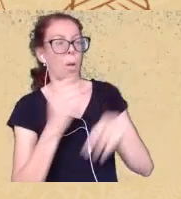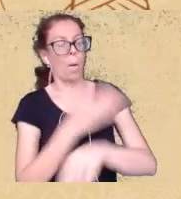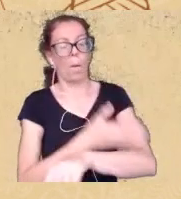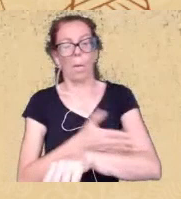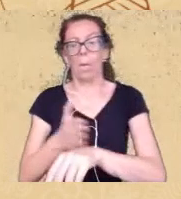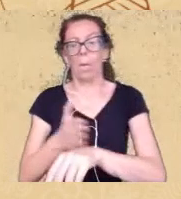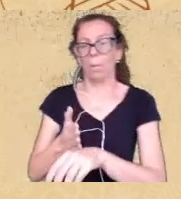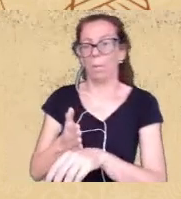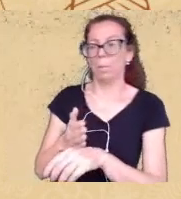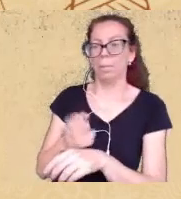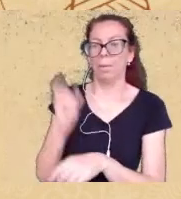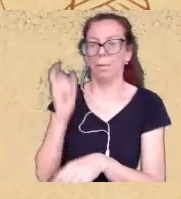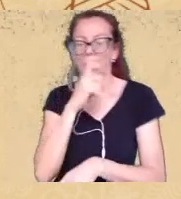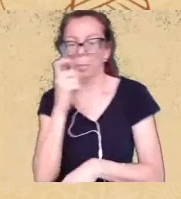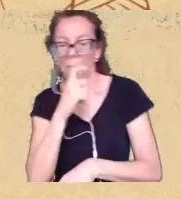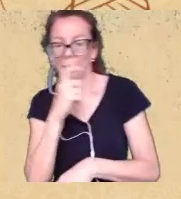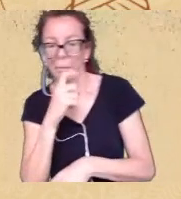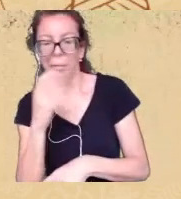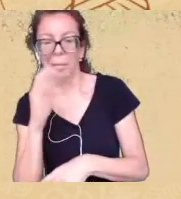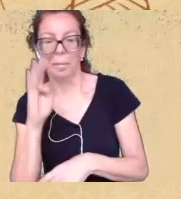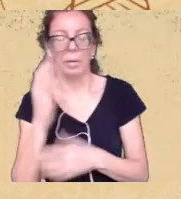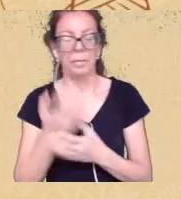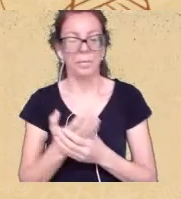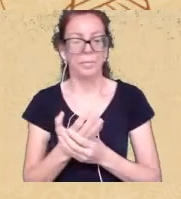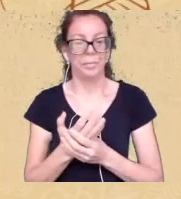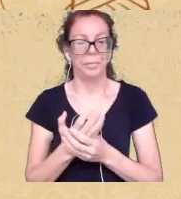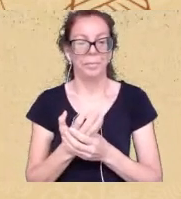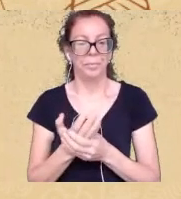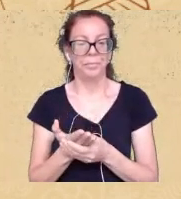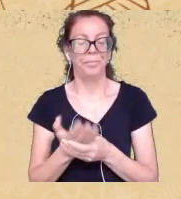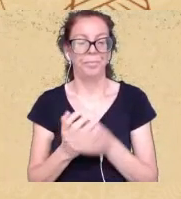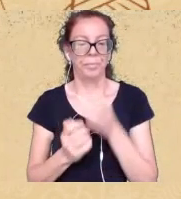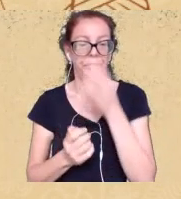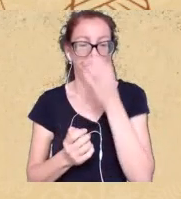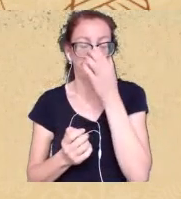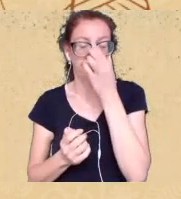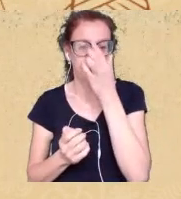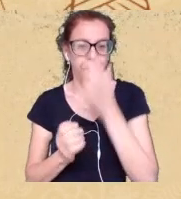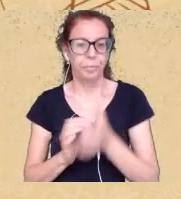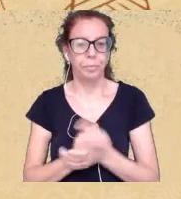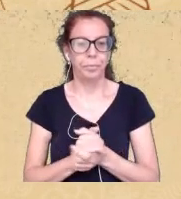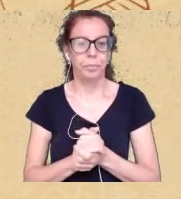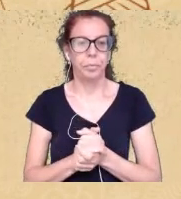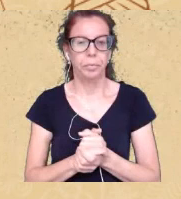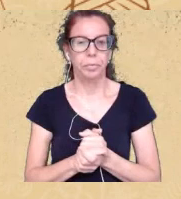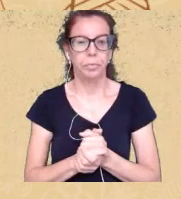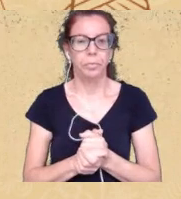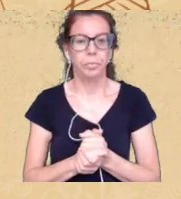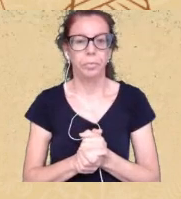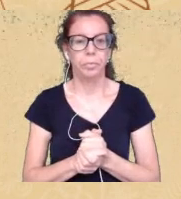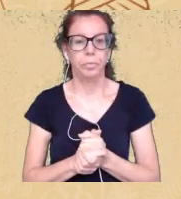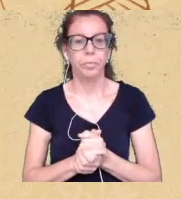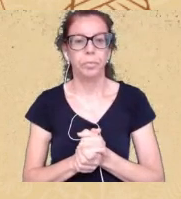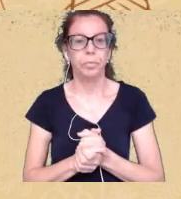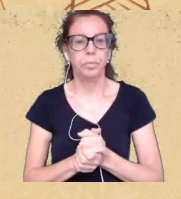brancos alvo dessa crítica ainda que historicamente nós poderíamos